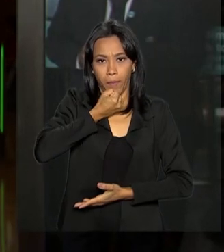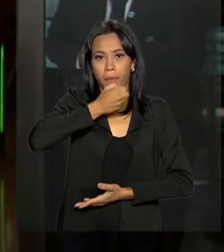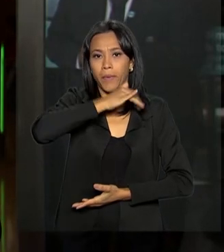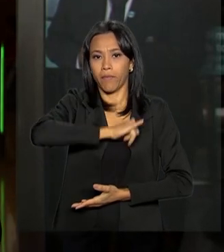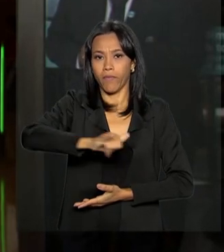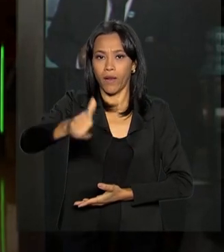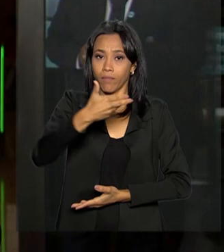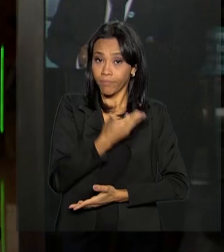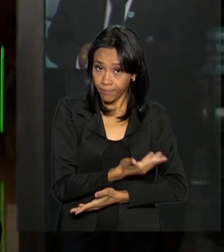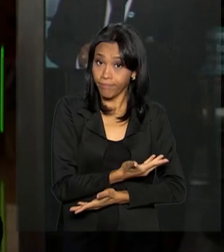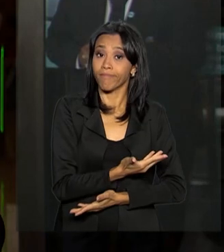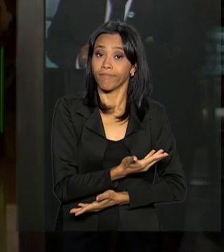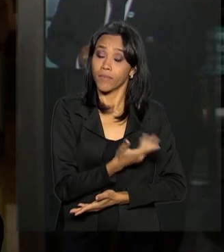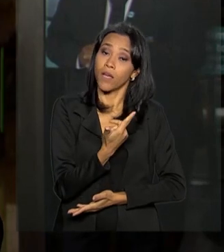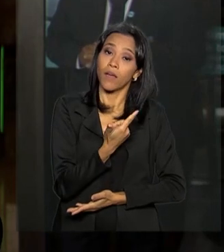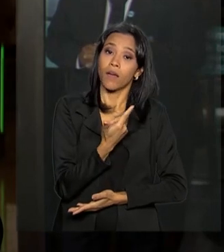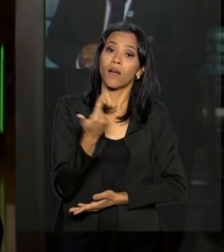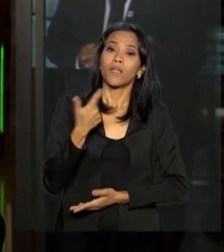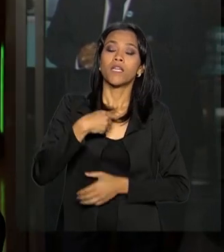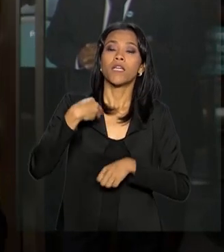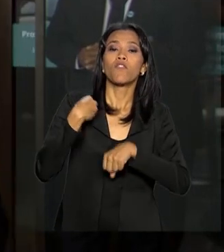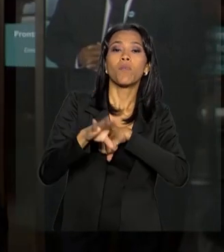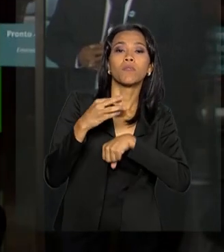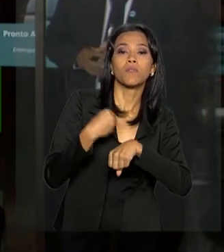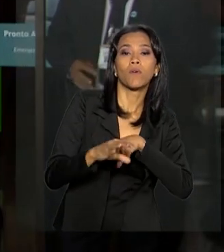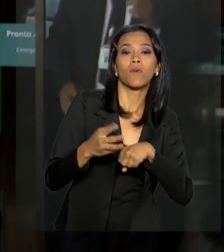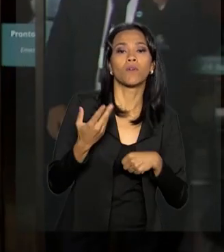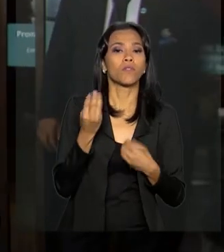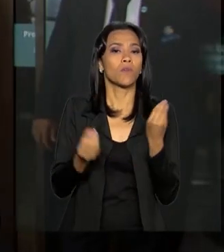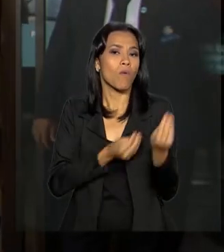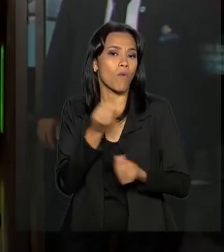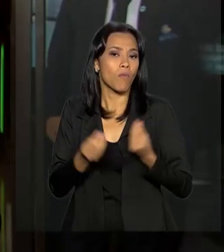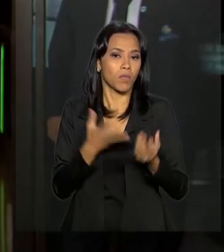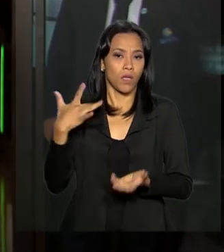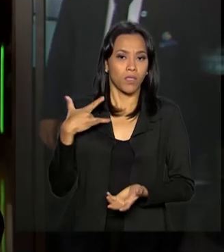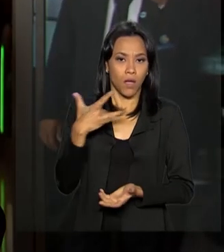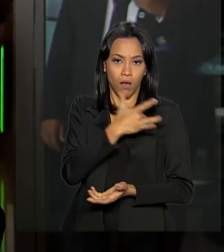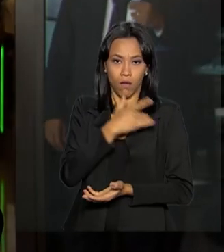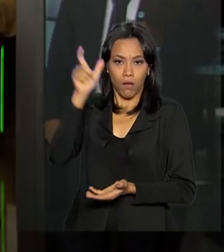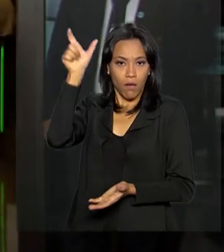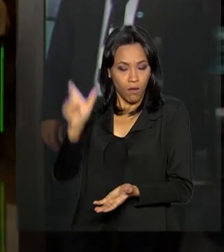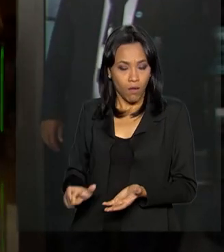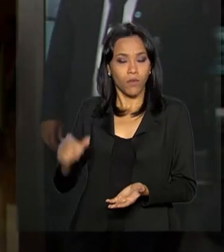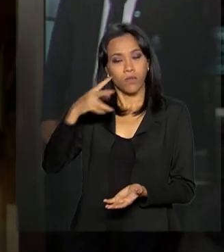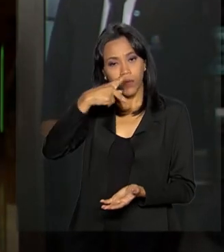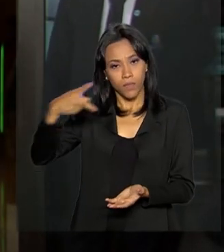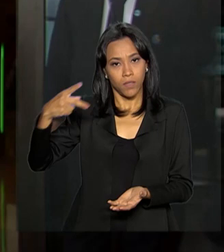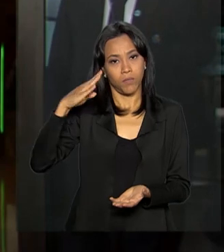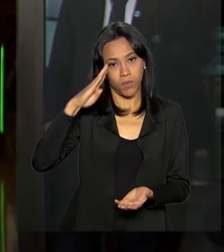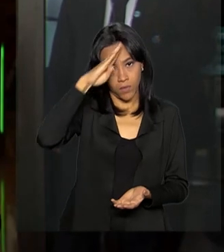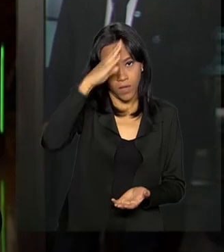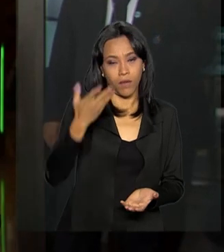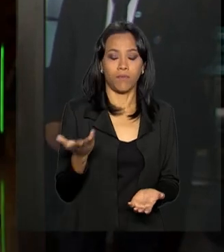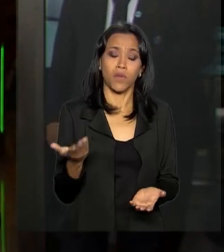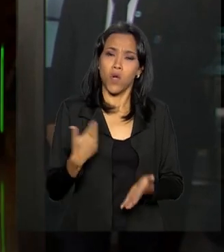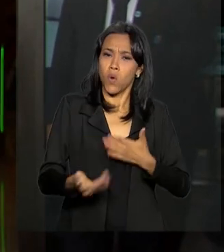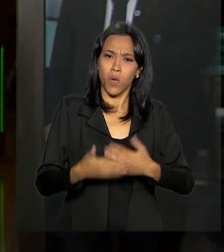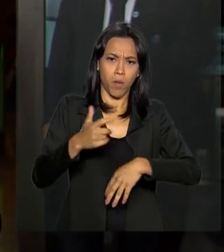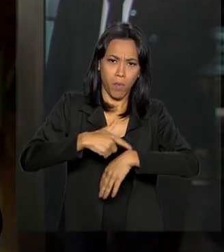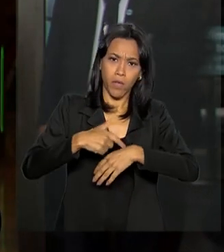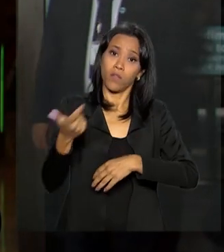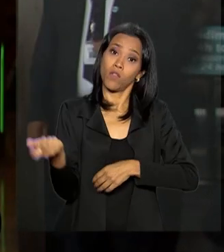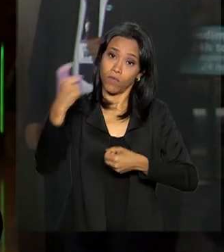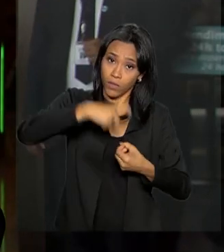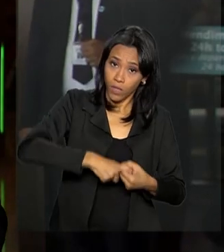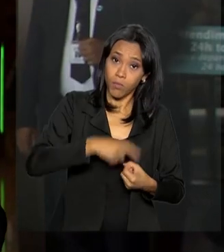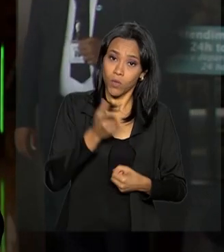Otávio Rego Barros, que deve trazer atualizações a respeito do estado de saúde do presidente Jair Bolsonaro. Estamos a qualquer momento com mais